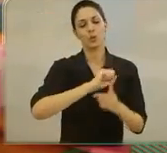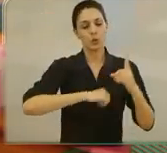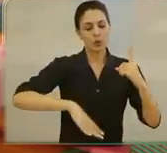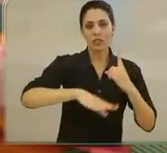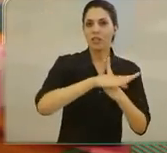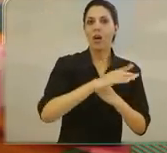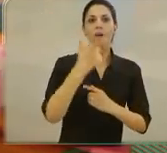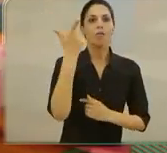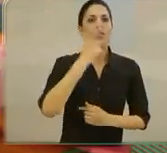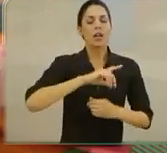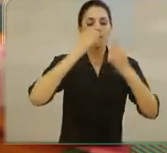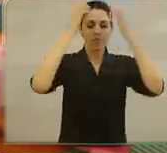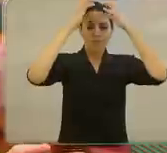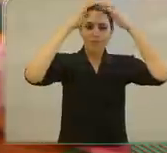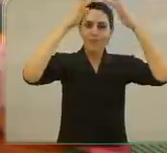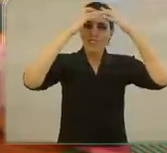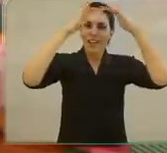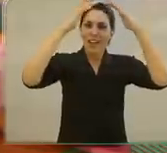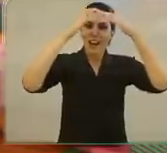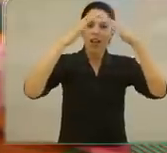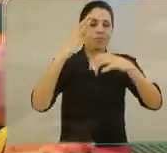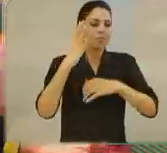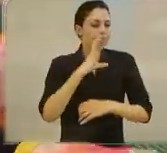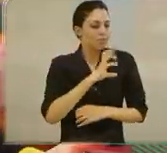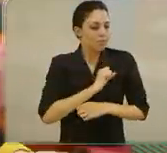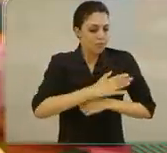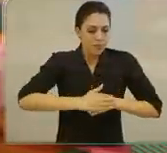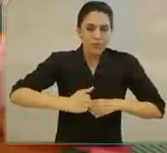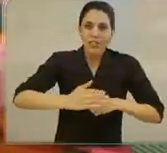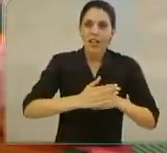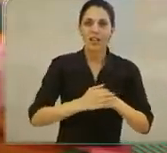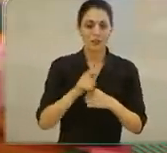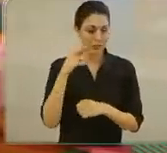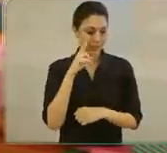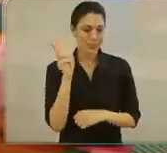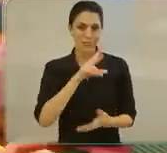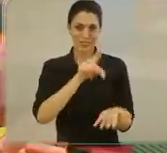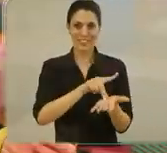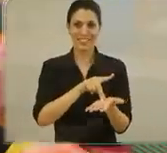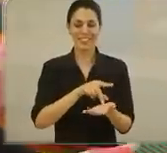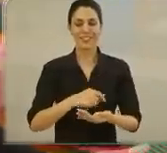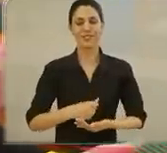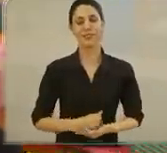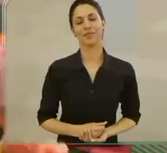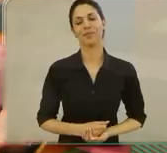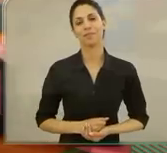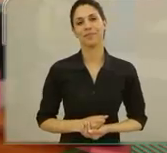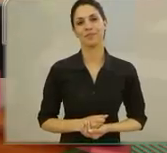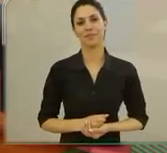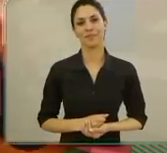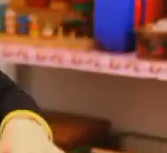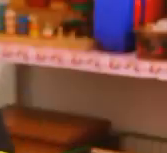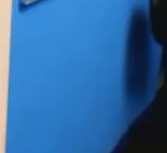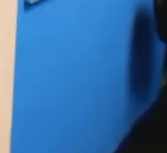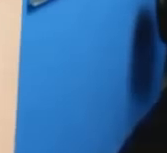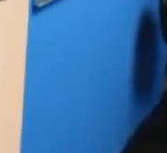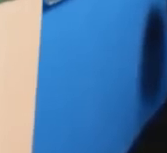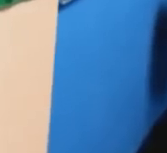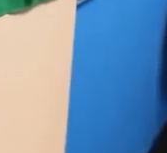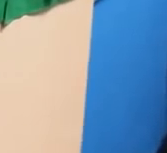tem um desenvolvimento muito bonito, social, cognitivo, amorosa, tudo isso, né?